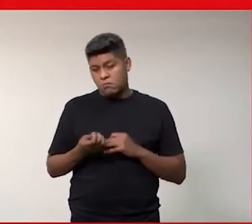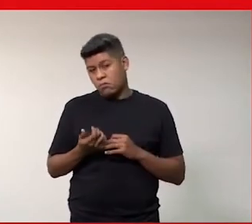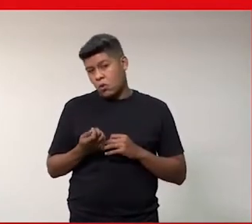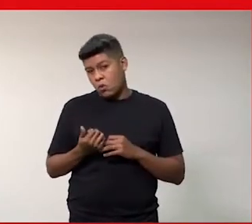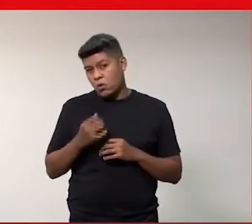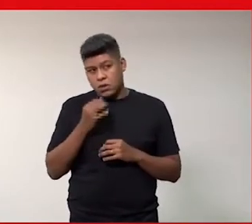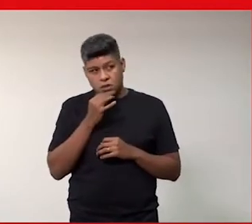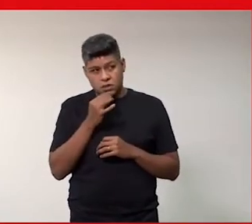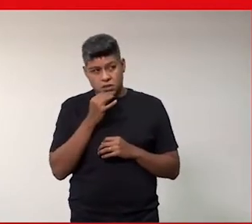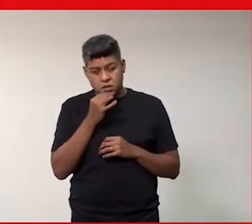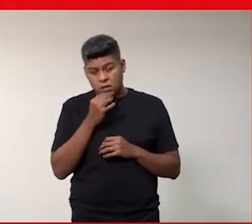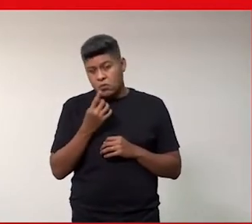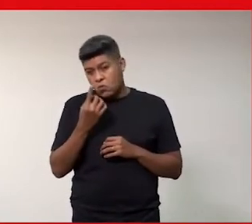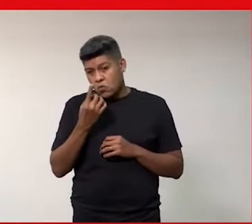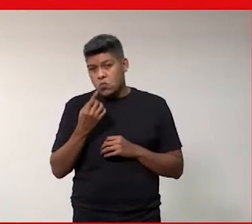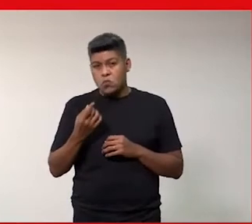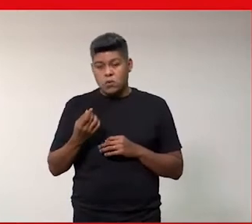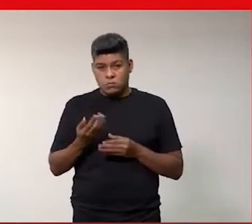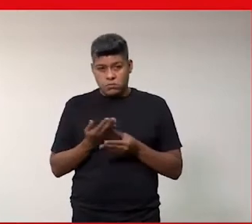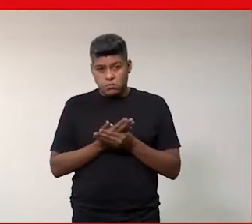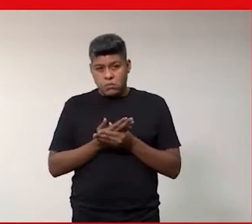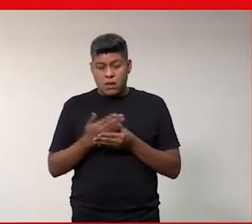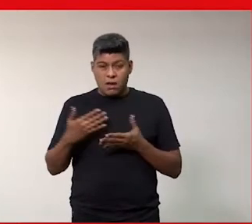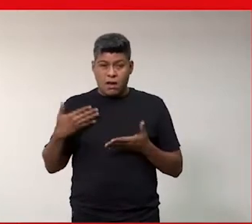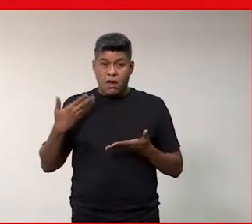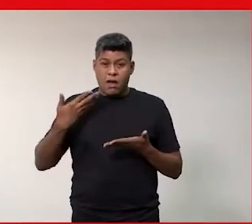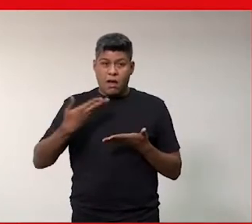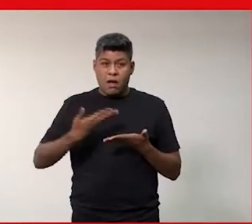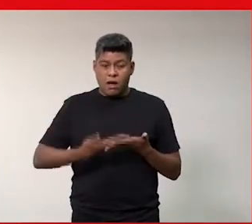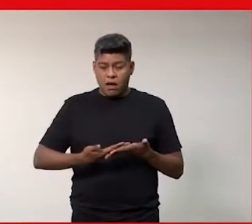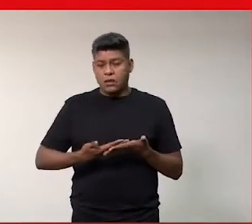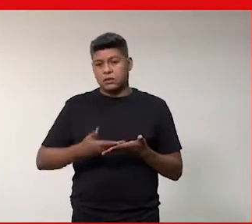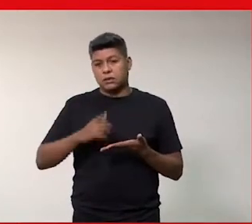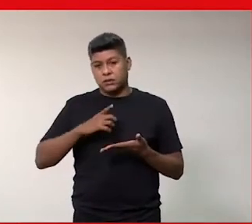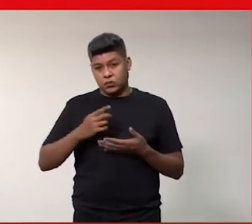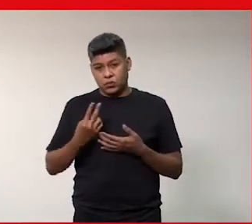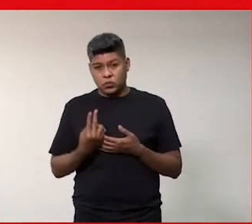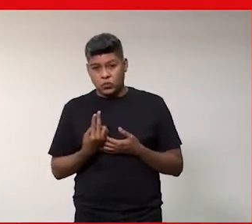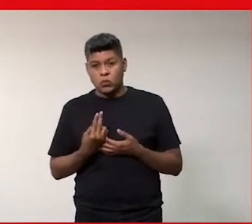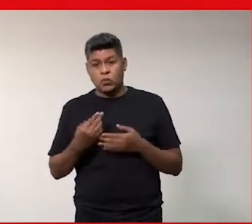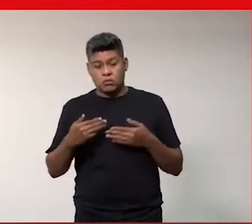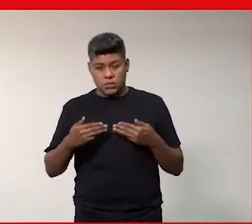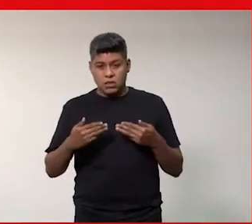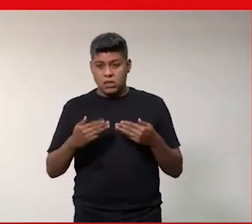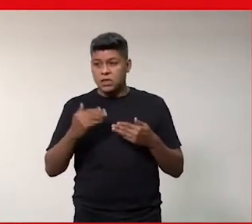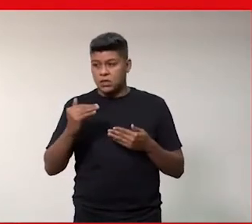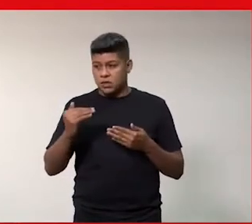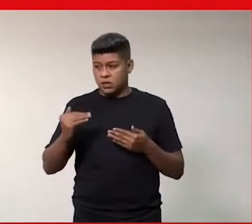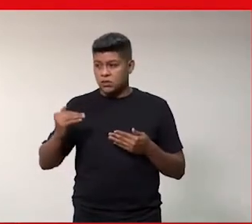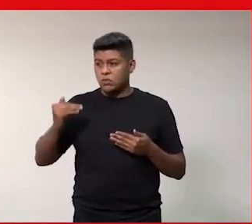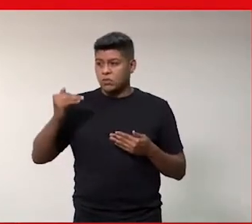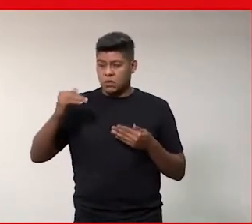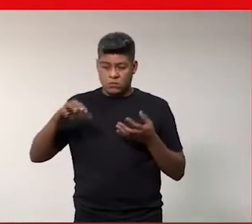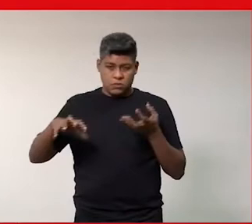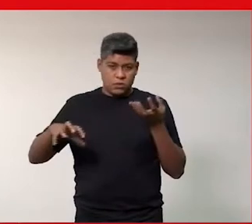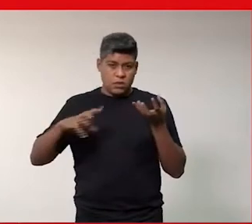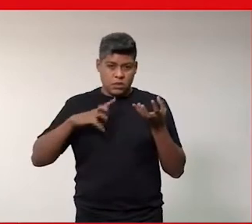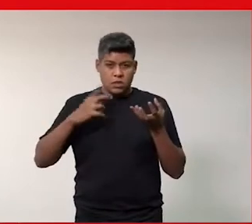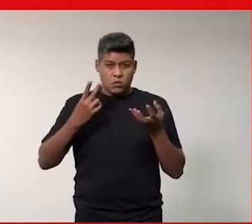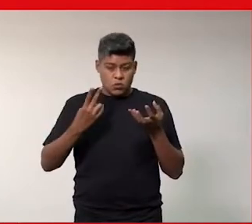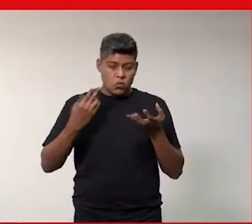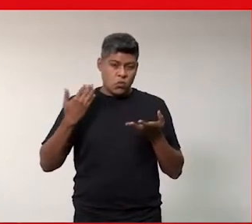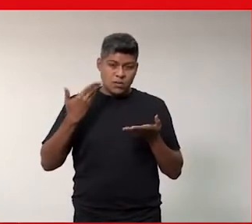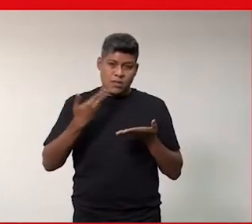quer dizer, tivemos uma procuradora-geral da República até hoje, nós só temos duas ministras supremas e só tivemos duas até